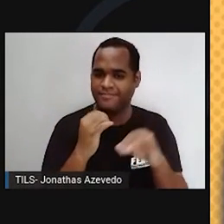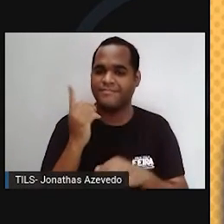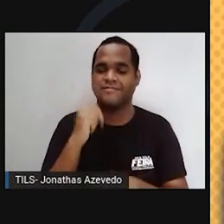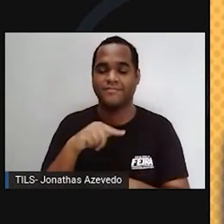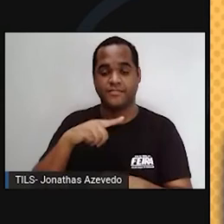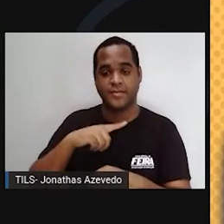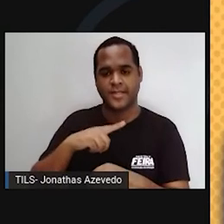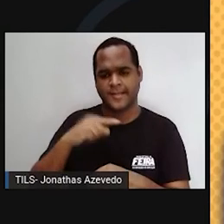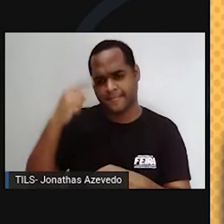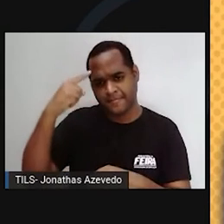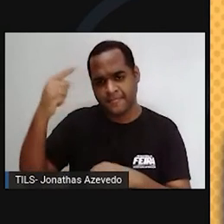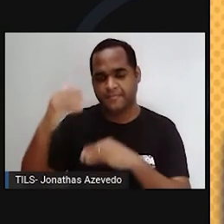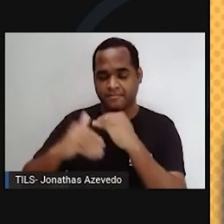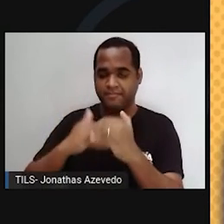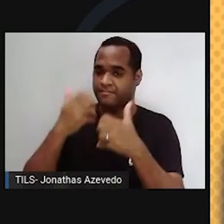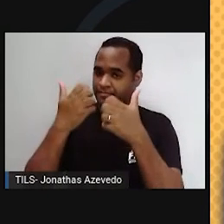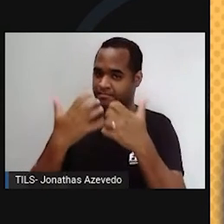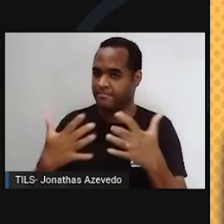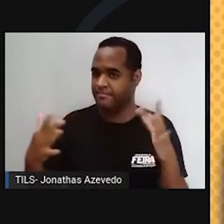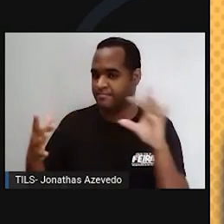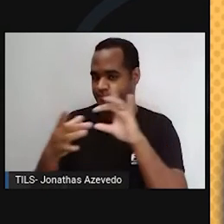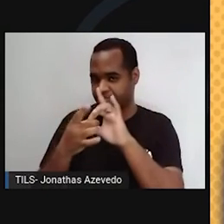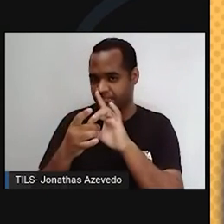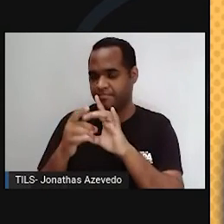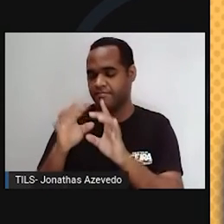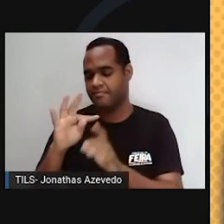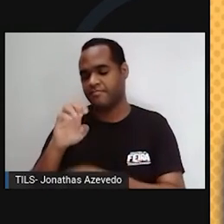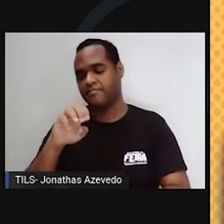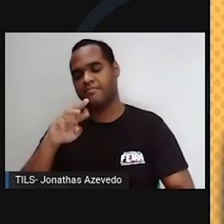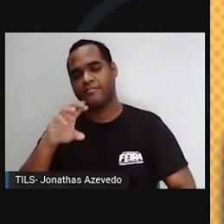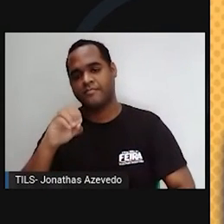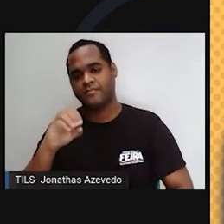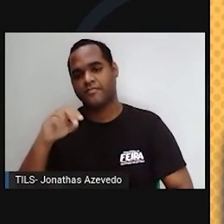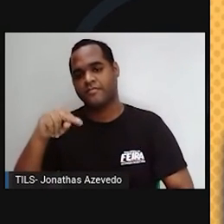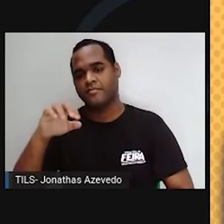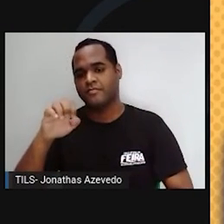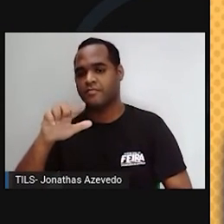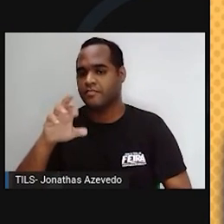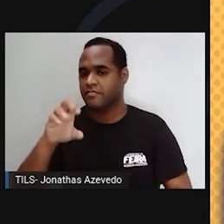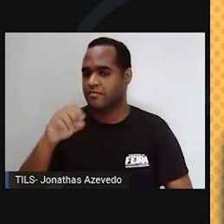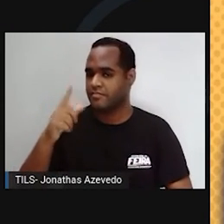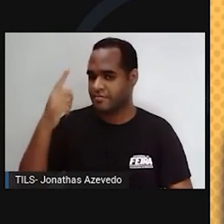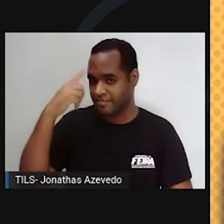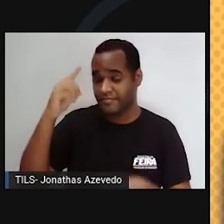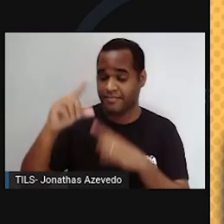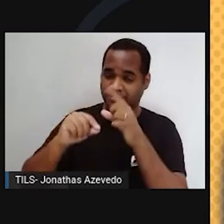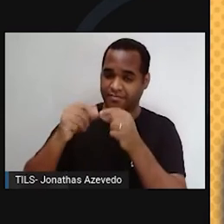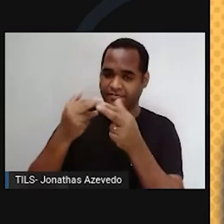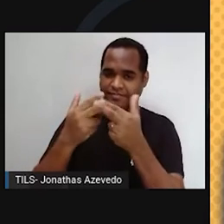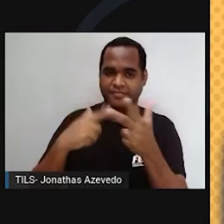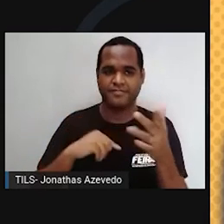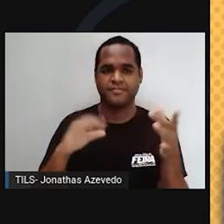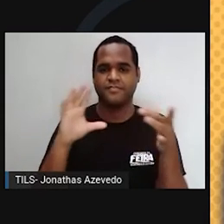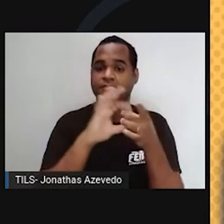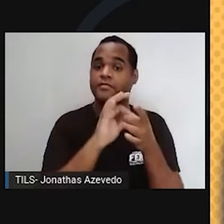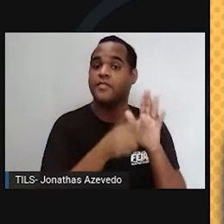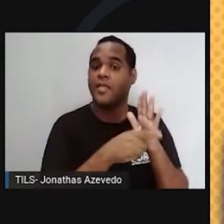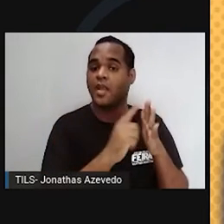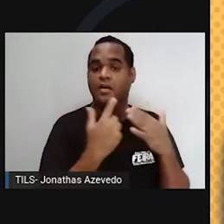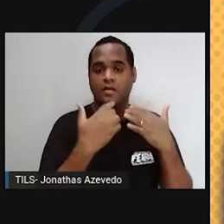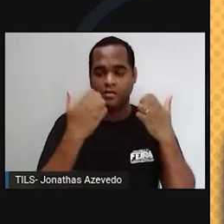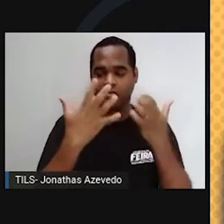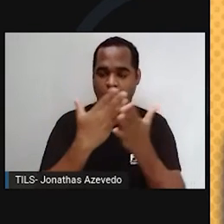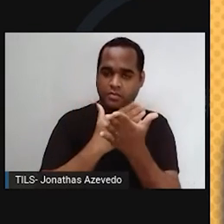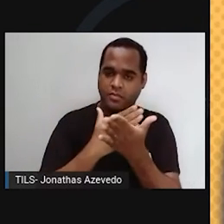Esse processo é chamado de fusão termonuclear, e é ele que define uma estrela. Antes da fusão começar, nos